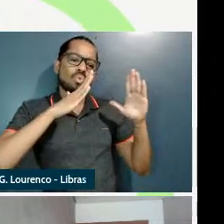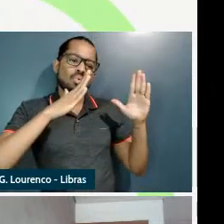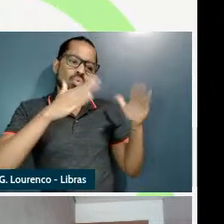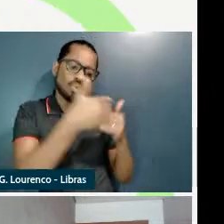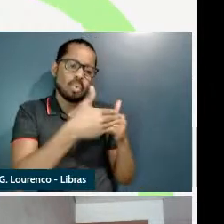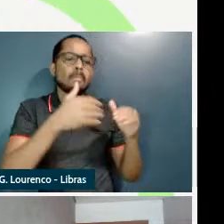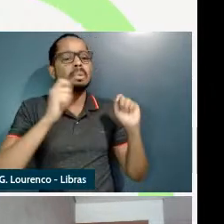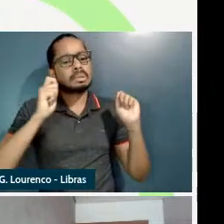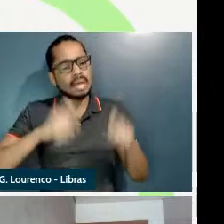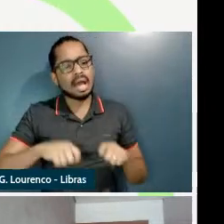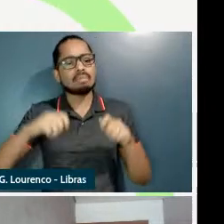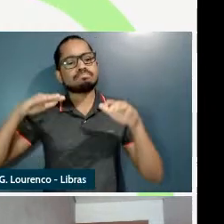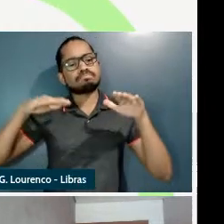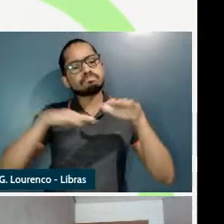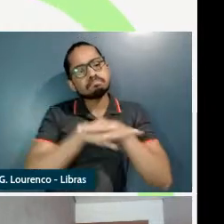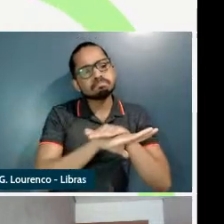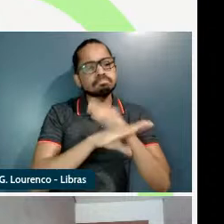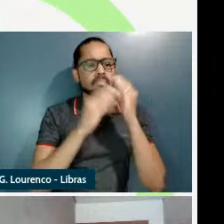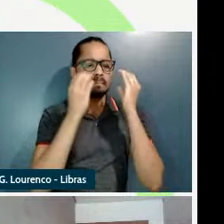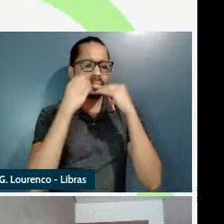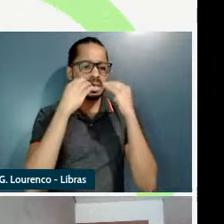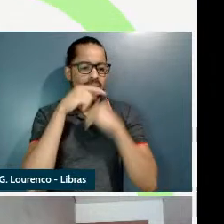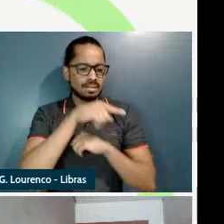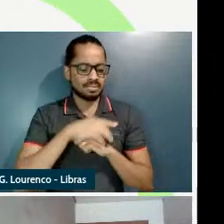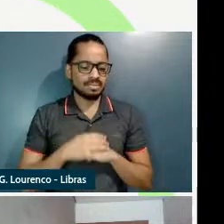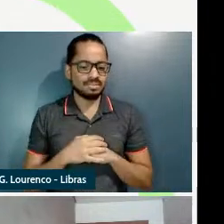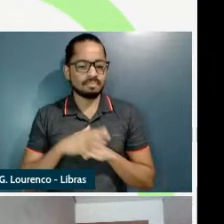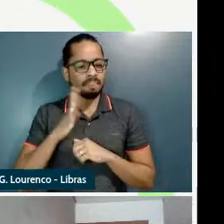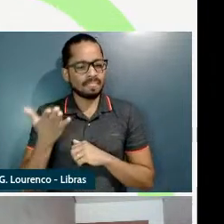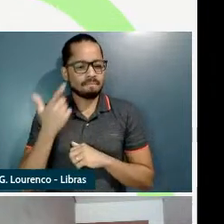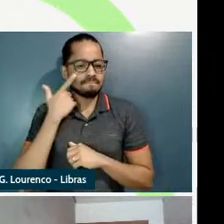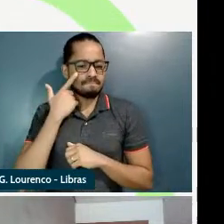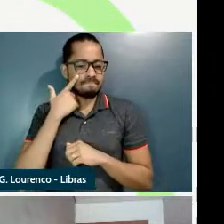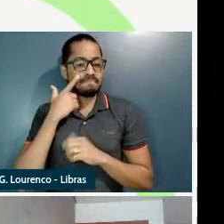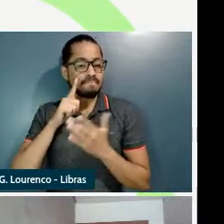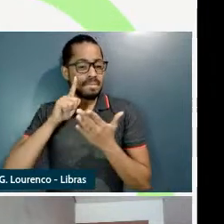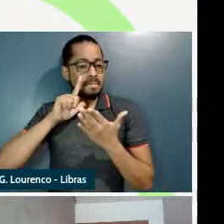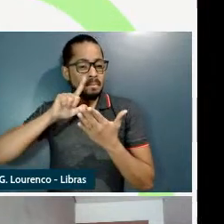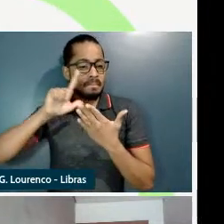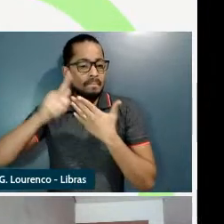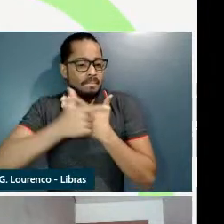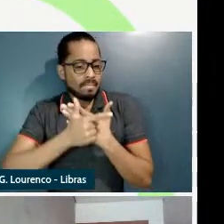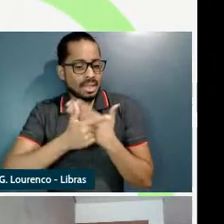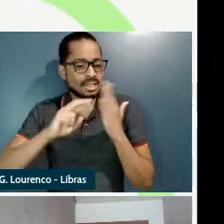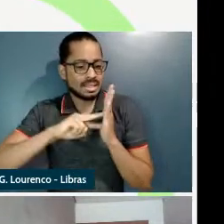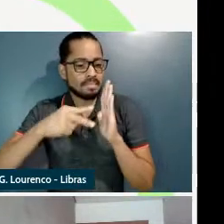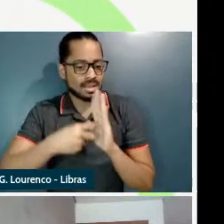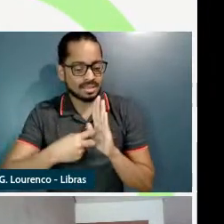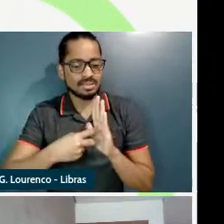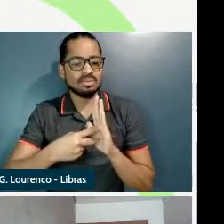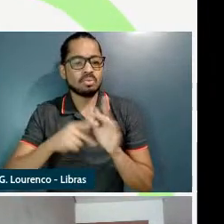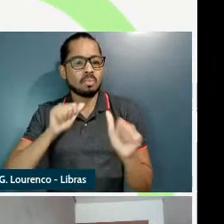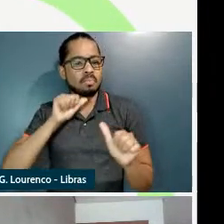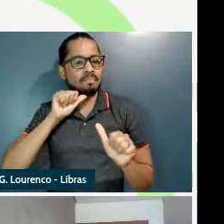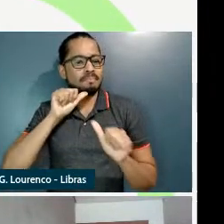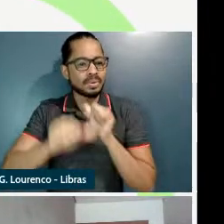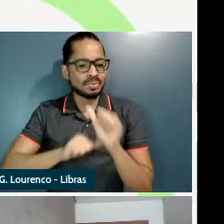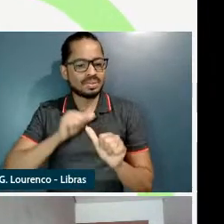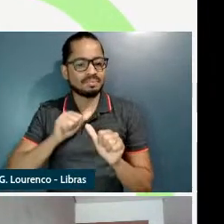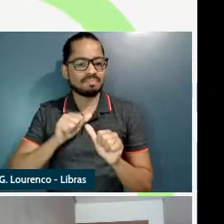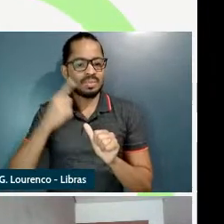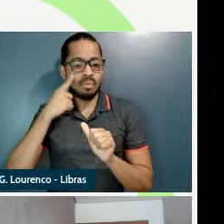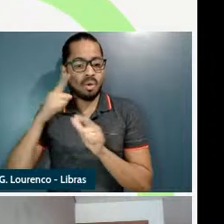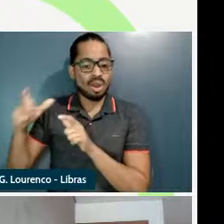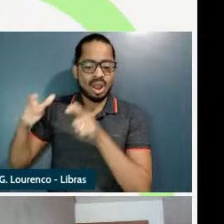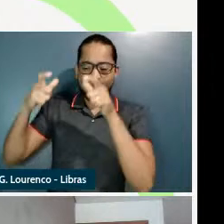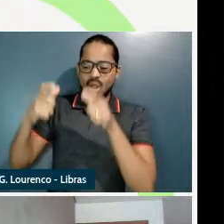toneladas de milho então o que ocorre é que o depósito ele passa a receber a função semântica